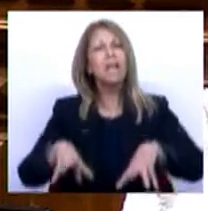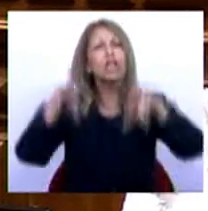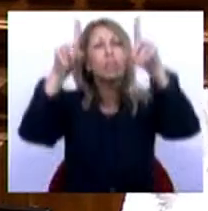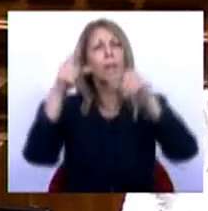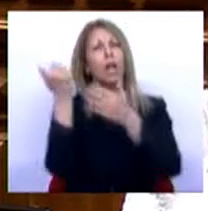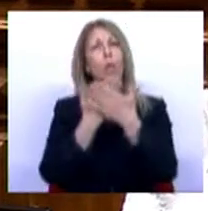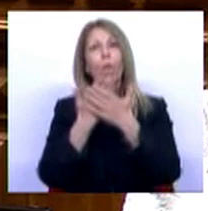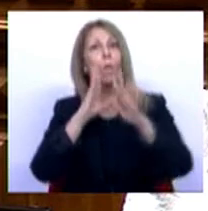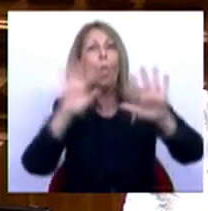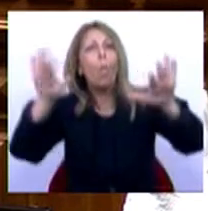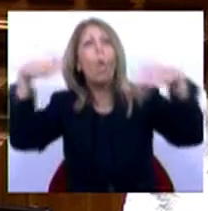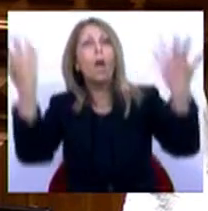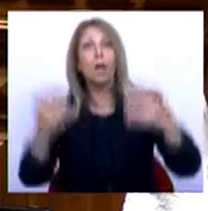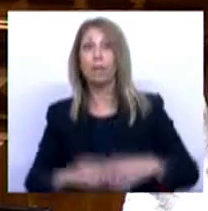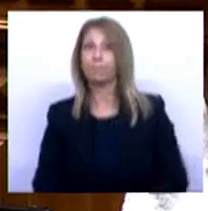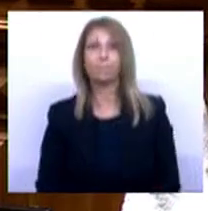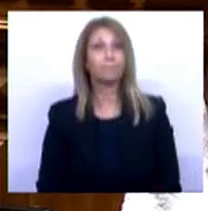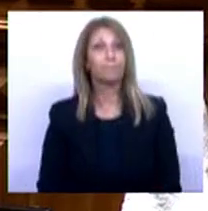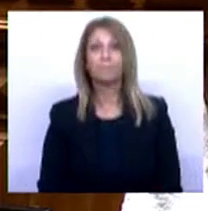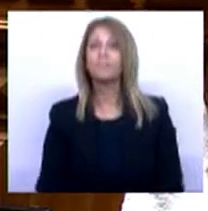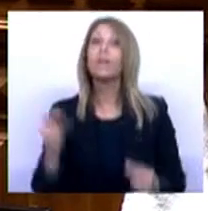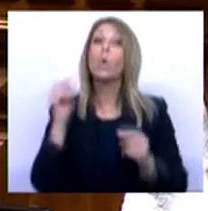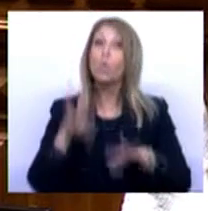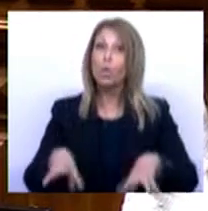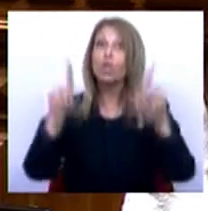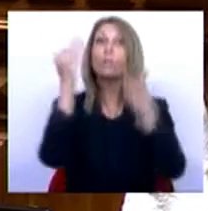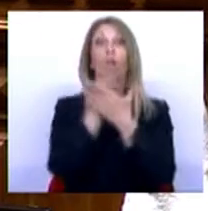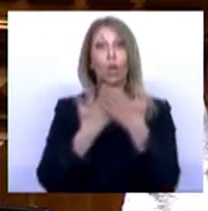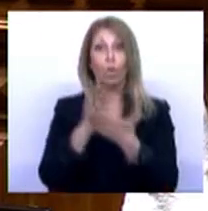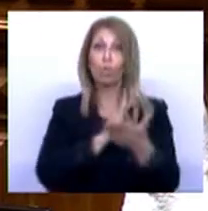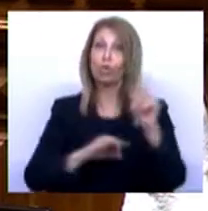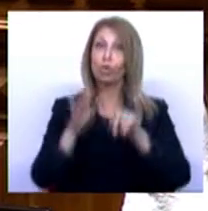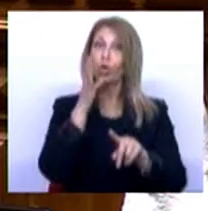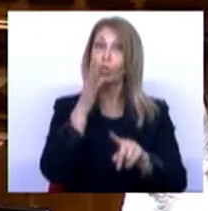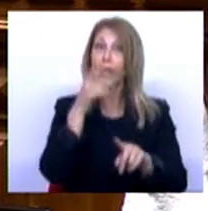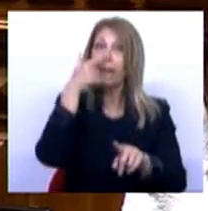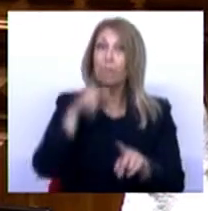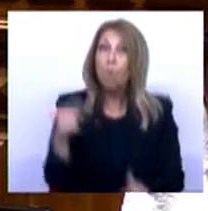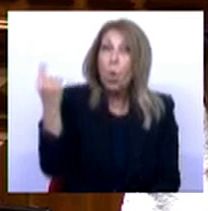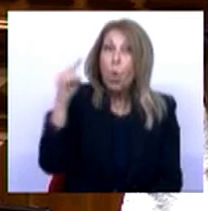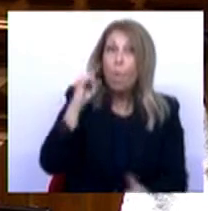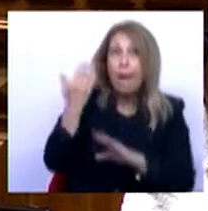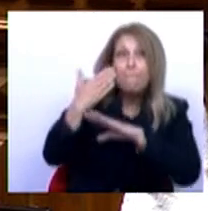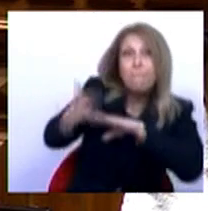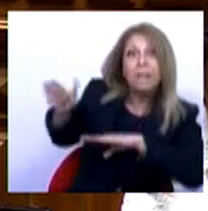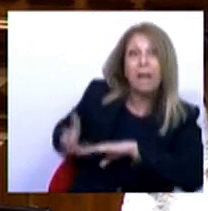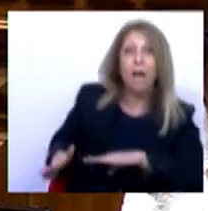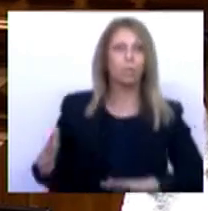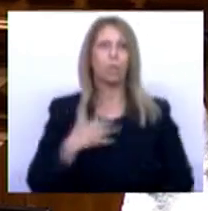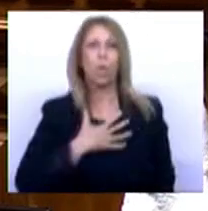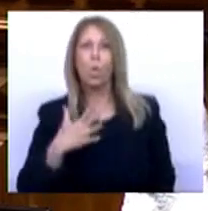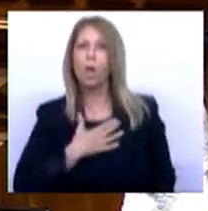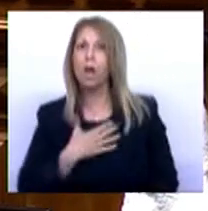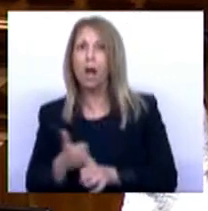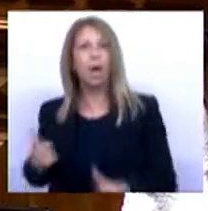É um crescimento económico, Srs. Deputados, que não quer deixar ninguém para trás. É um crescimento económico para todos.